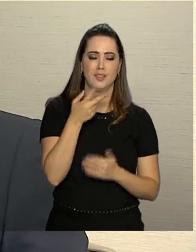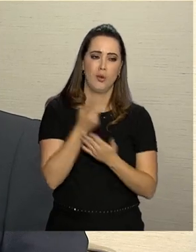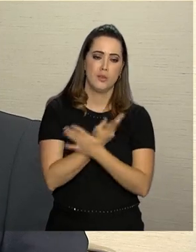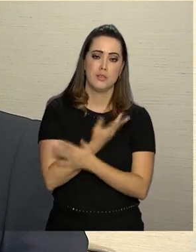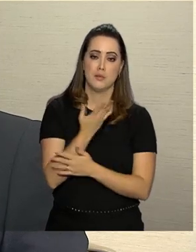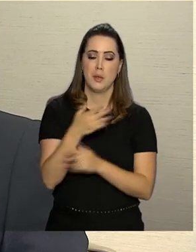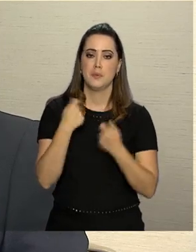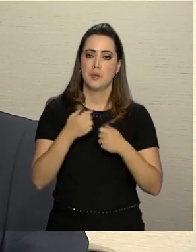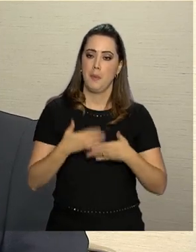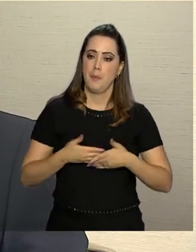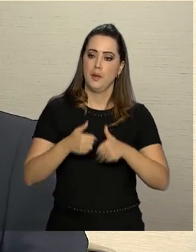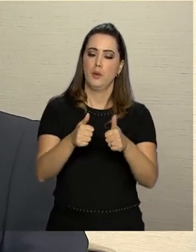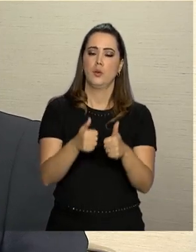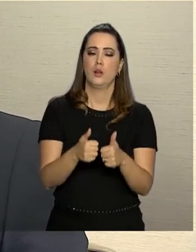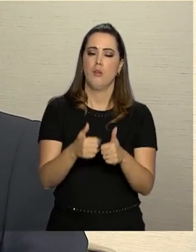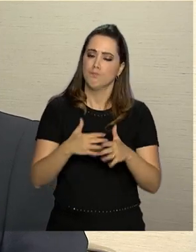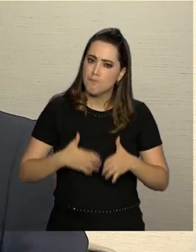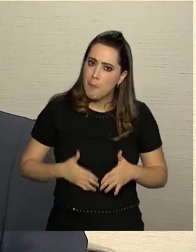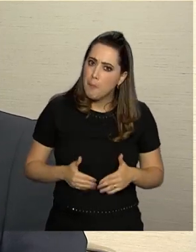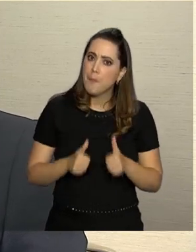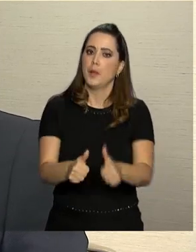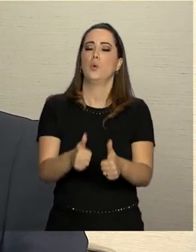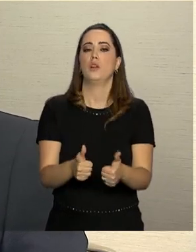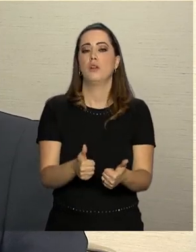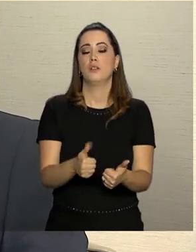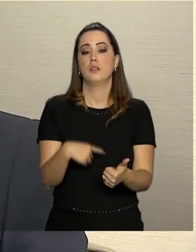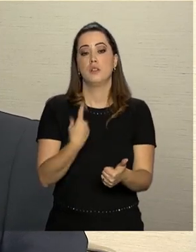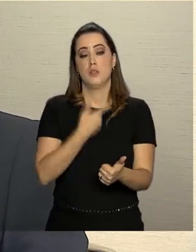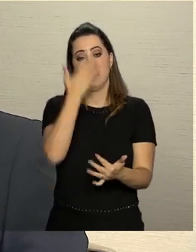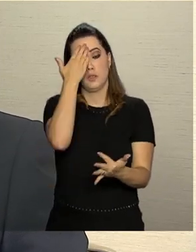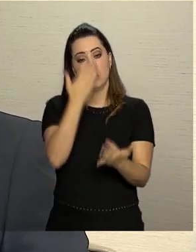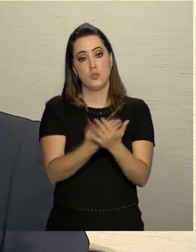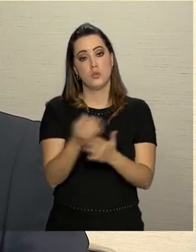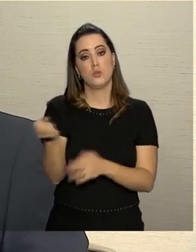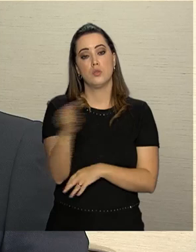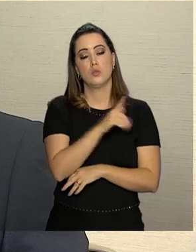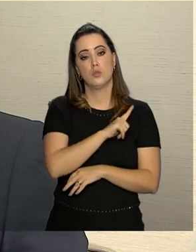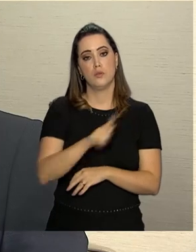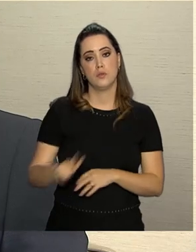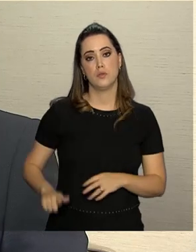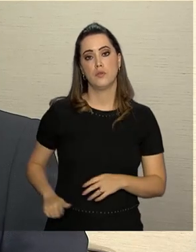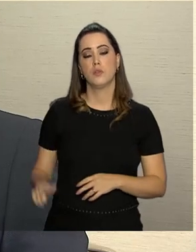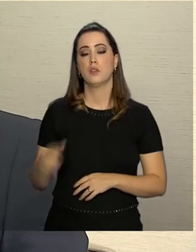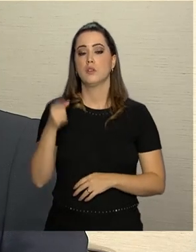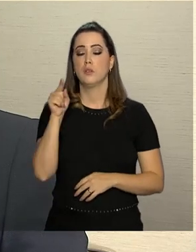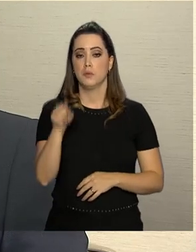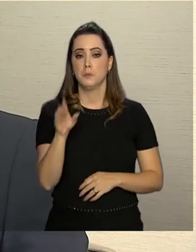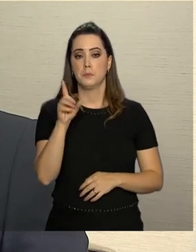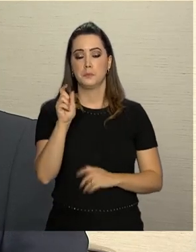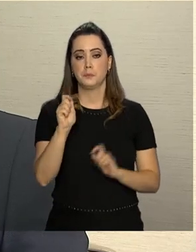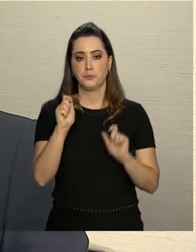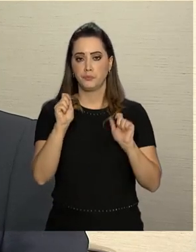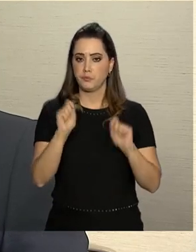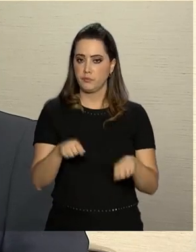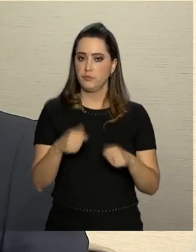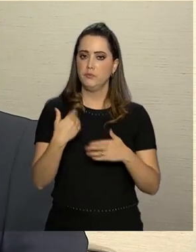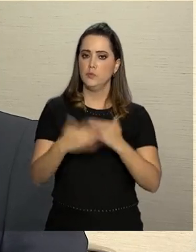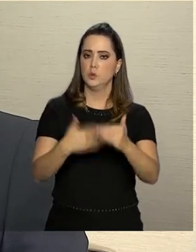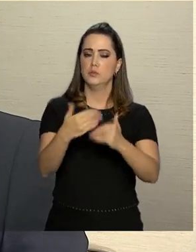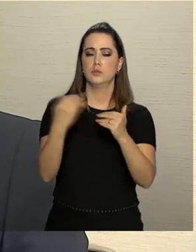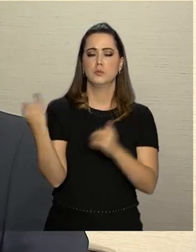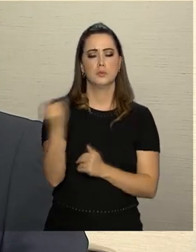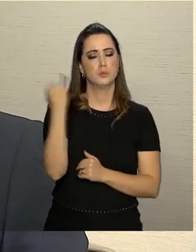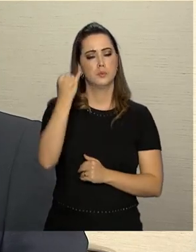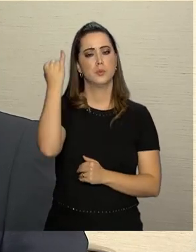temos que melhorar e melhorar muito. Eu acredito que o novo governador, o Witzel, ele vai dar passos